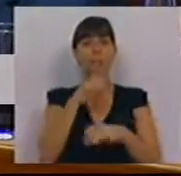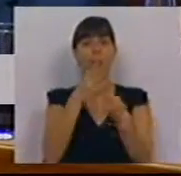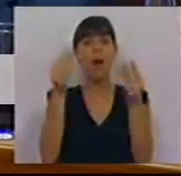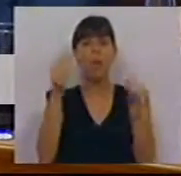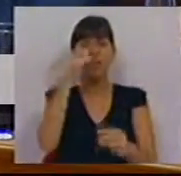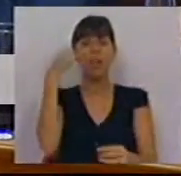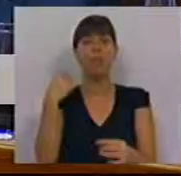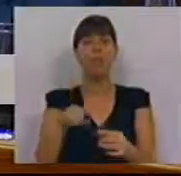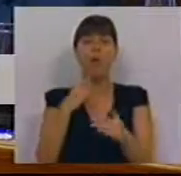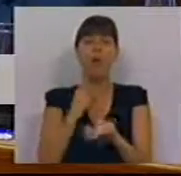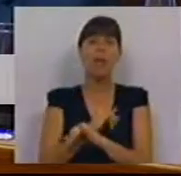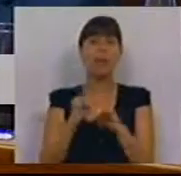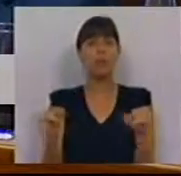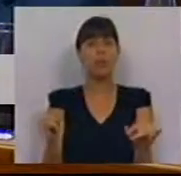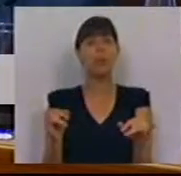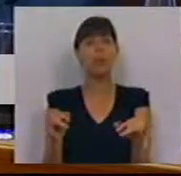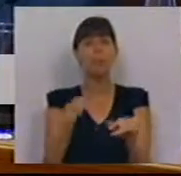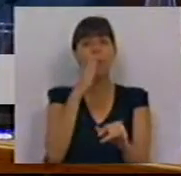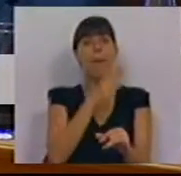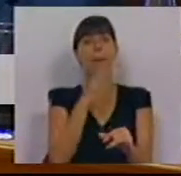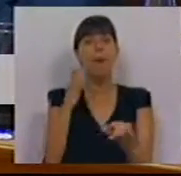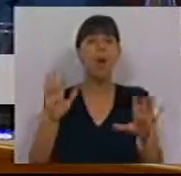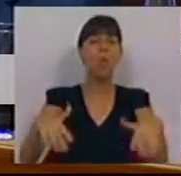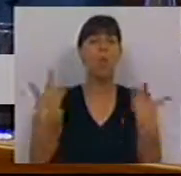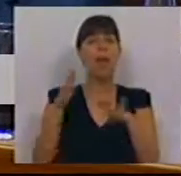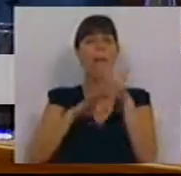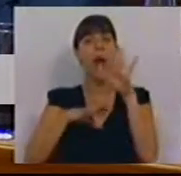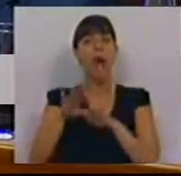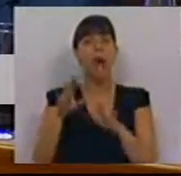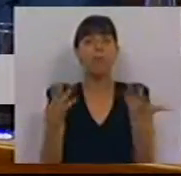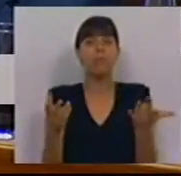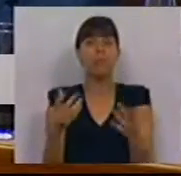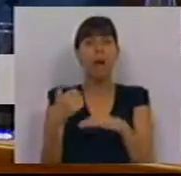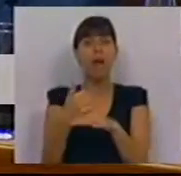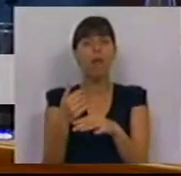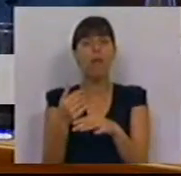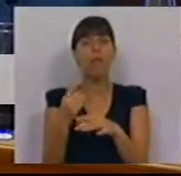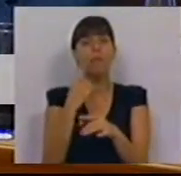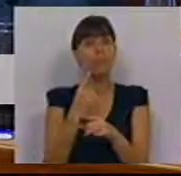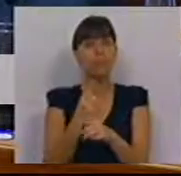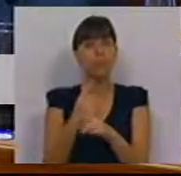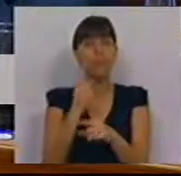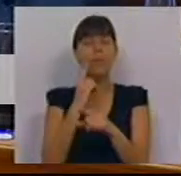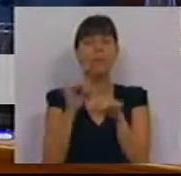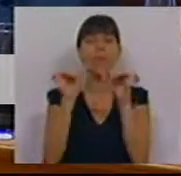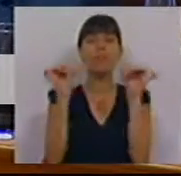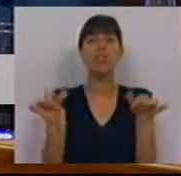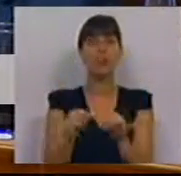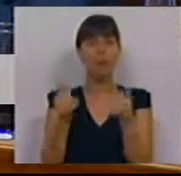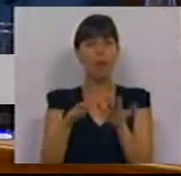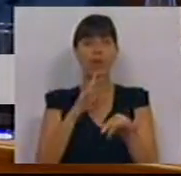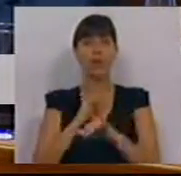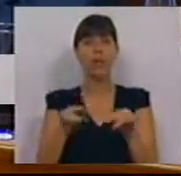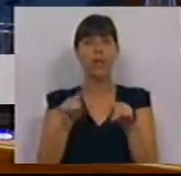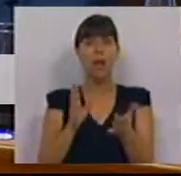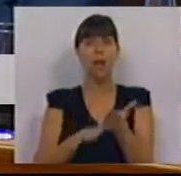o muito dificultam ou impossibilitam a prática de qualquer ato mesmo no mesmo sistema informático